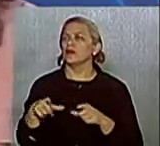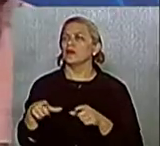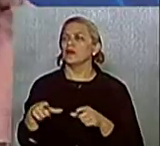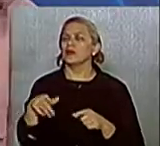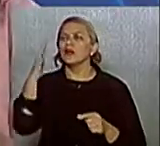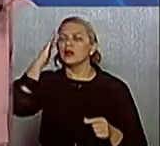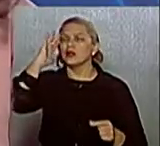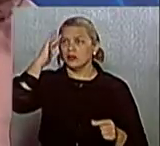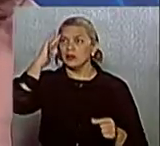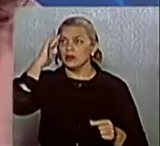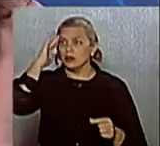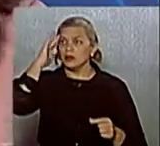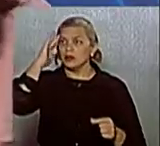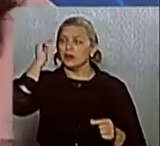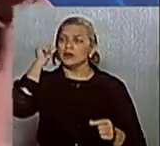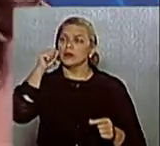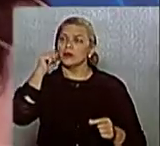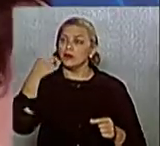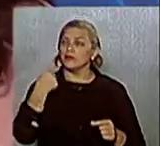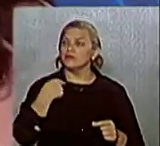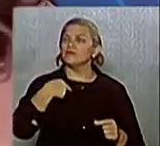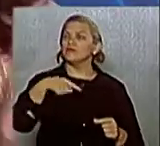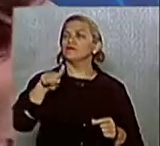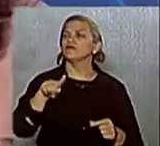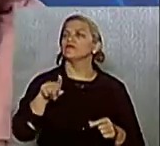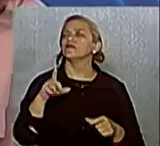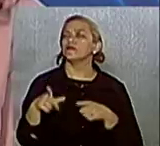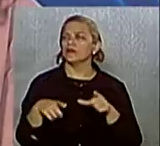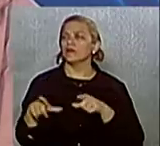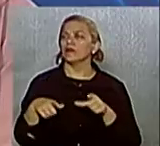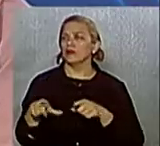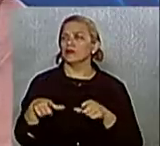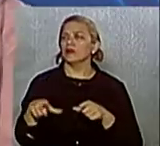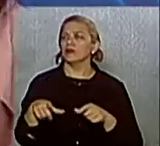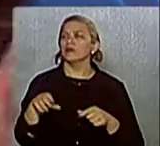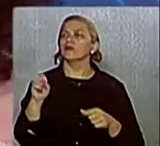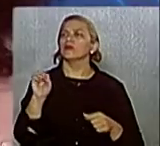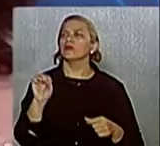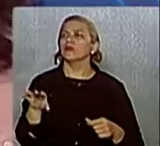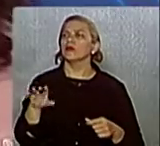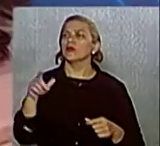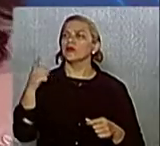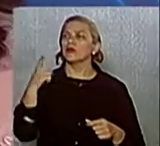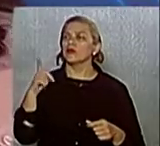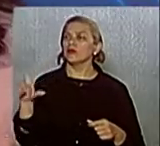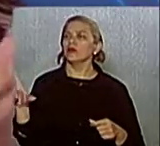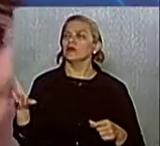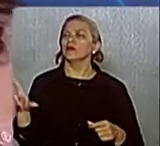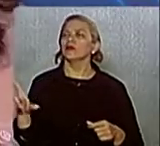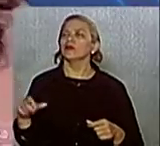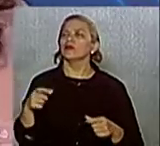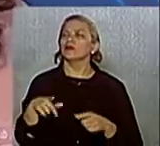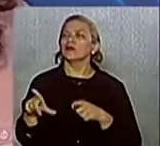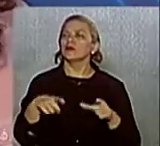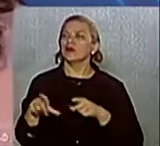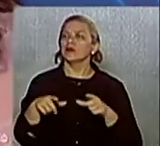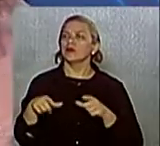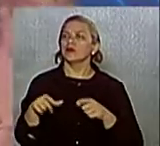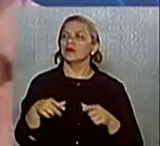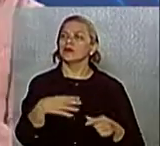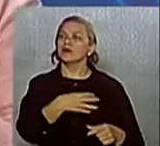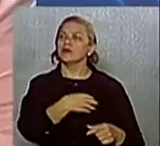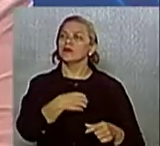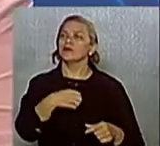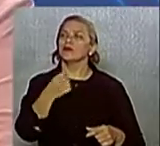compartilhado. A mulher tem que sair para a rua, a mulher tem que trabalhar e a mulher só consegue trabalhar se a criança estiver bem instalada.